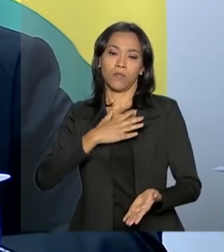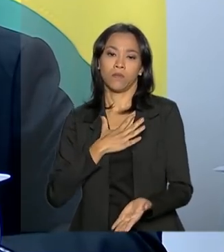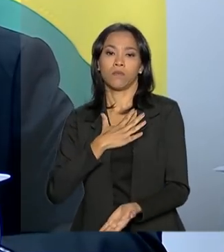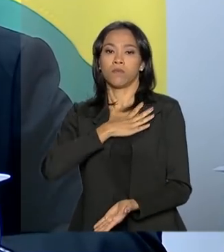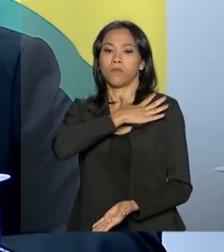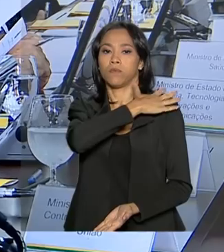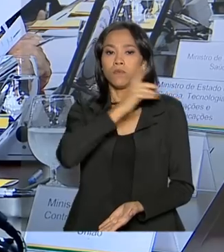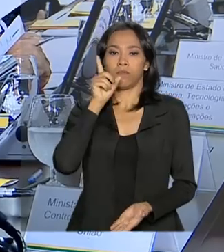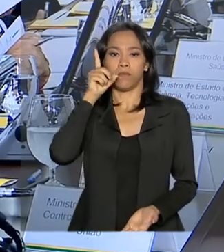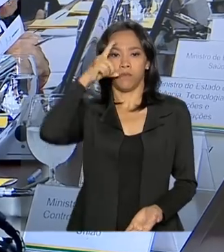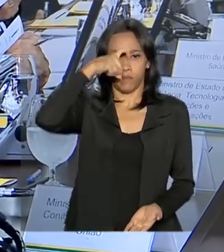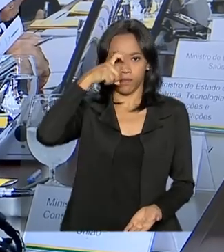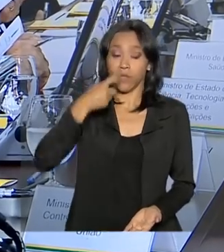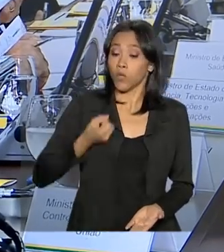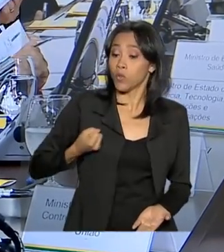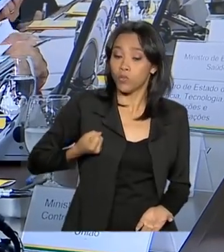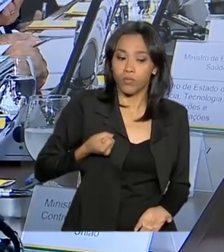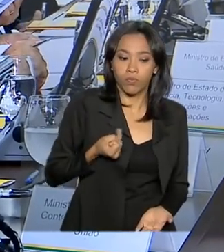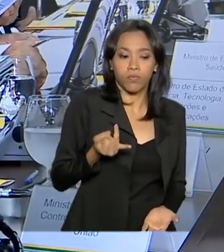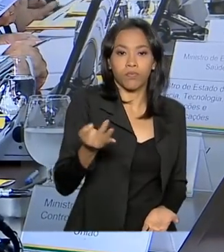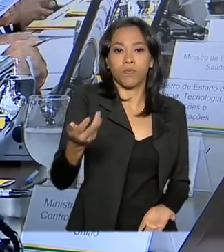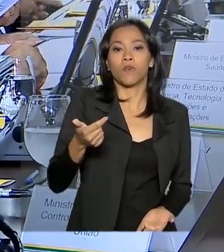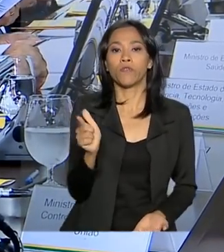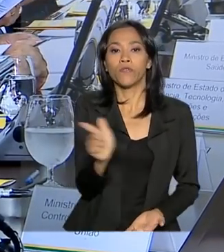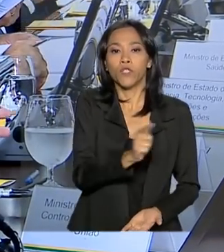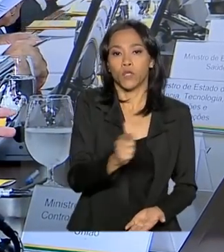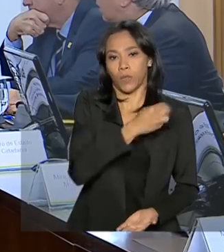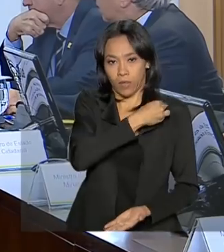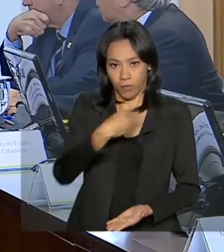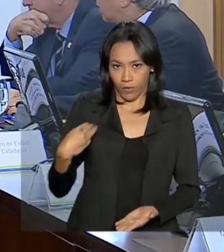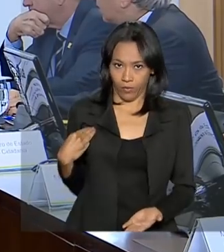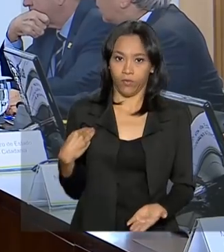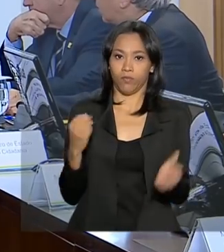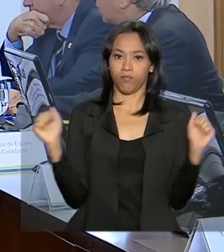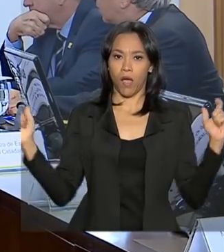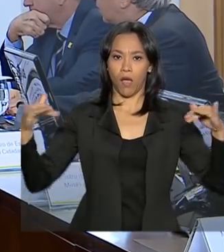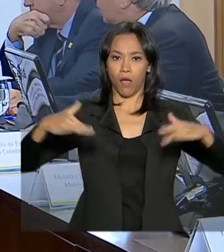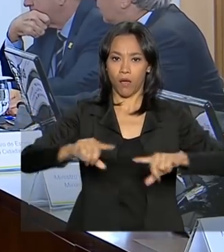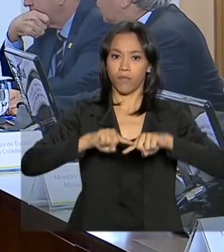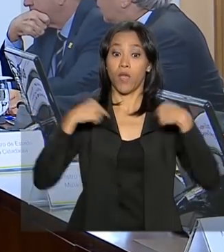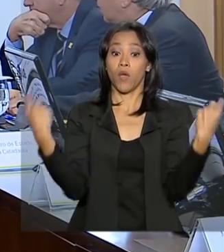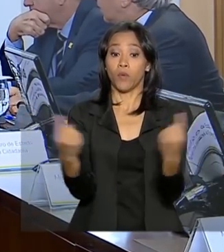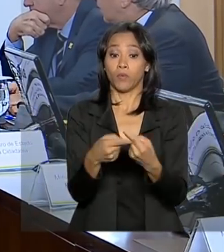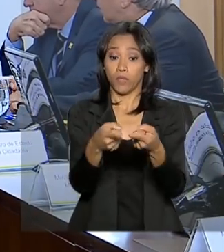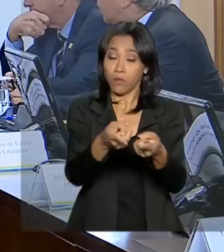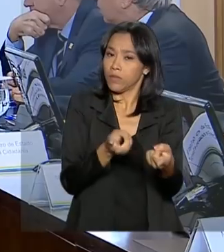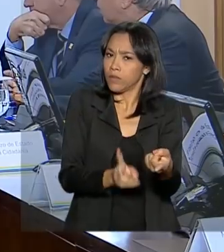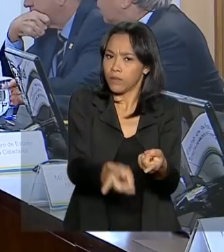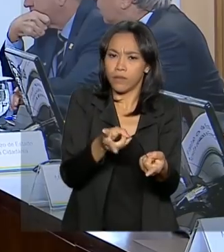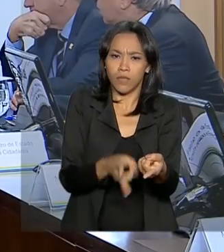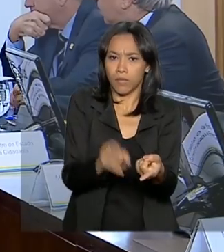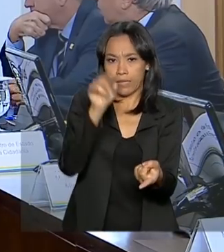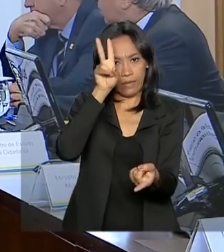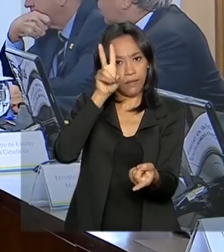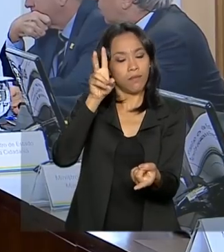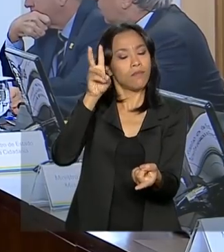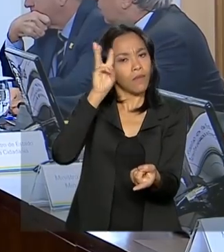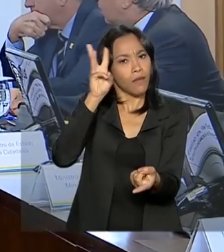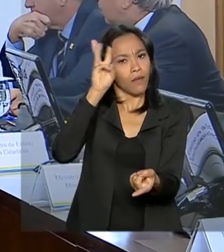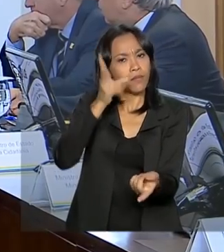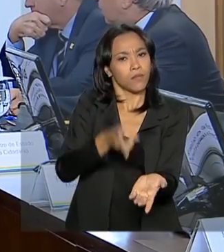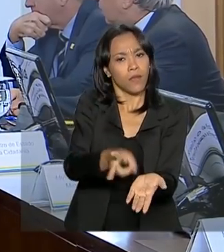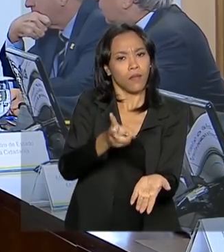22 ministros estão aqui no Palácio do Planalto. Essa reunião ministerial tem acontecido todas as terças-feiras, desde o